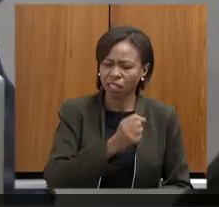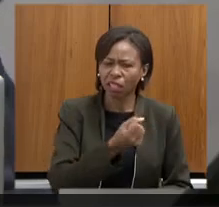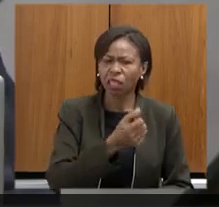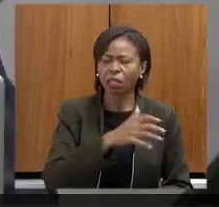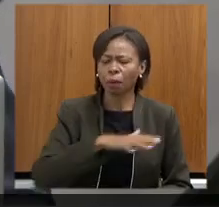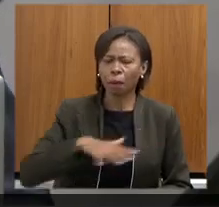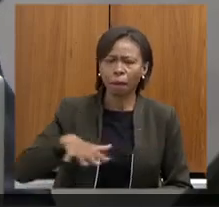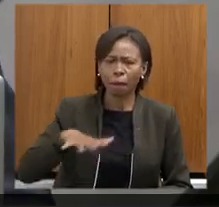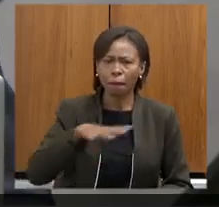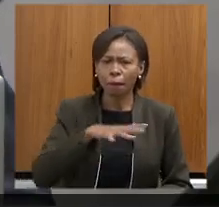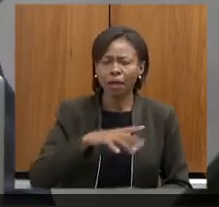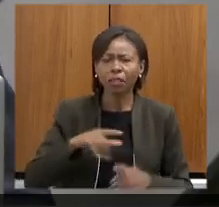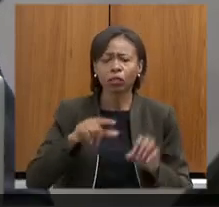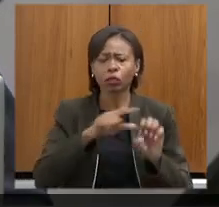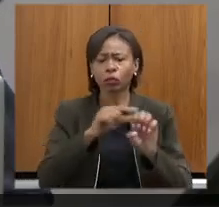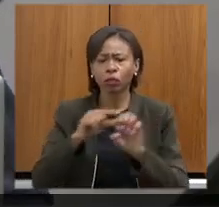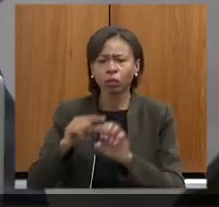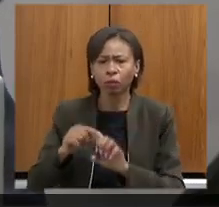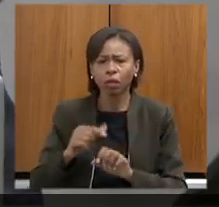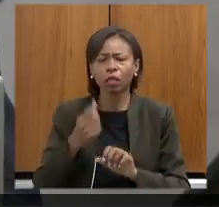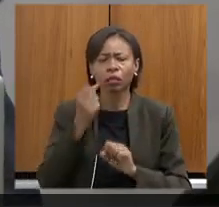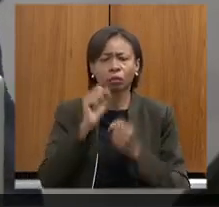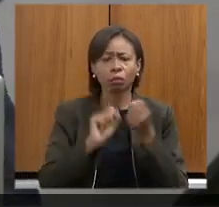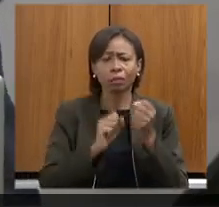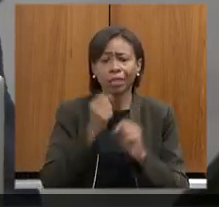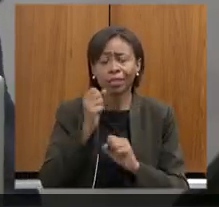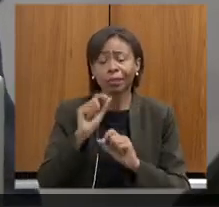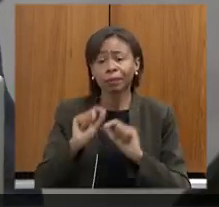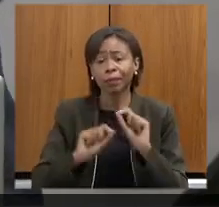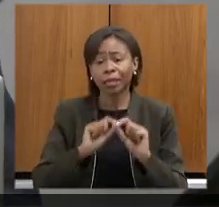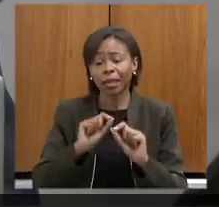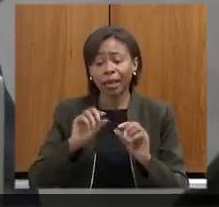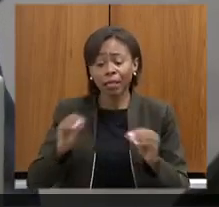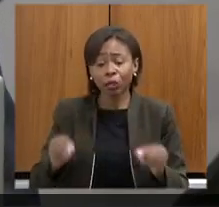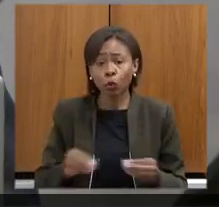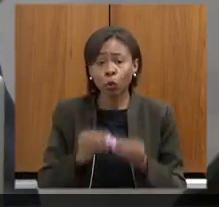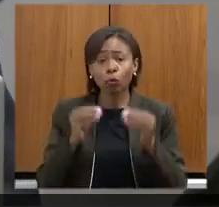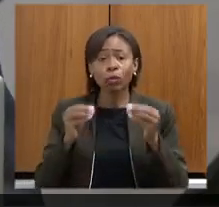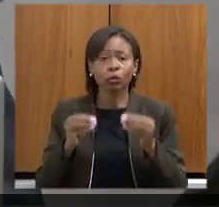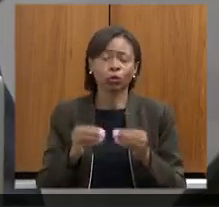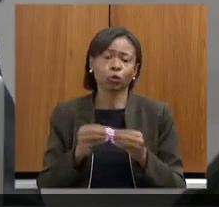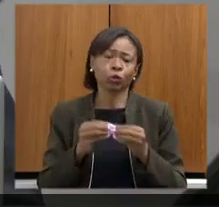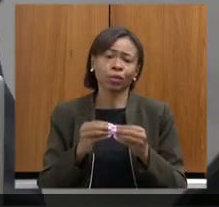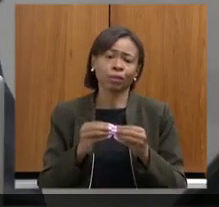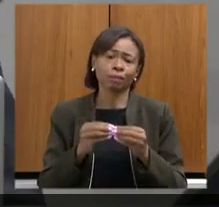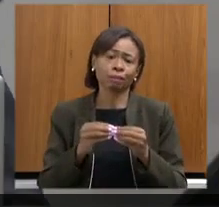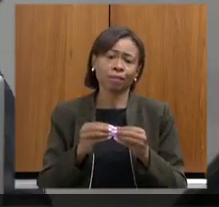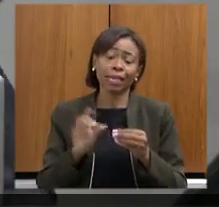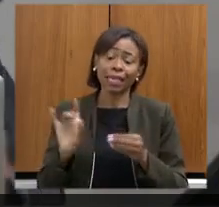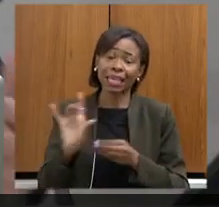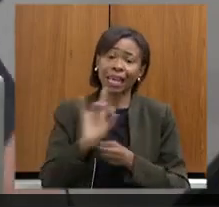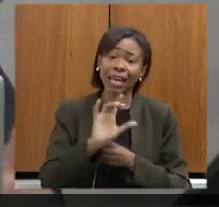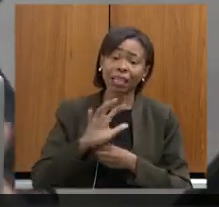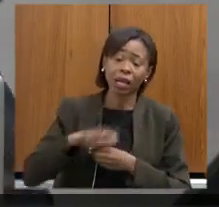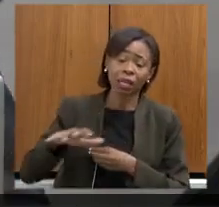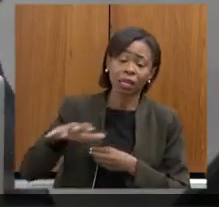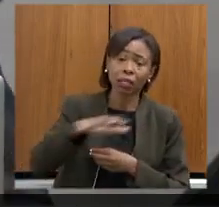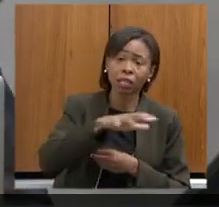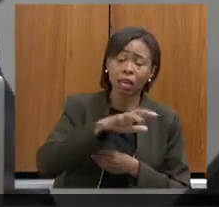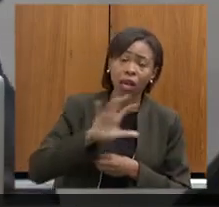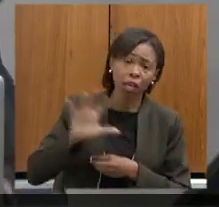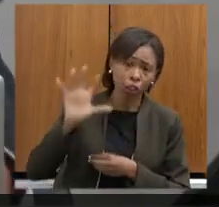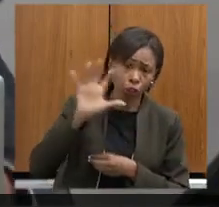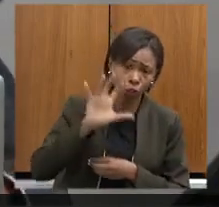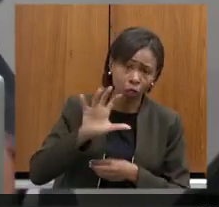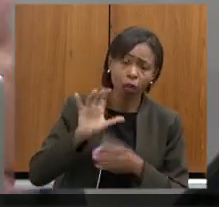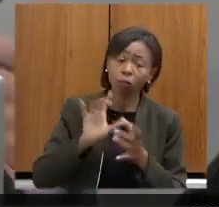essas compensações sejam autorizadas de acordo com cada região, com a demanda de cada região, com